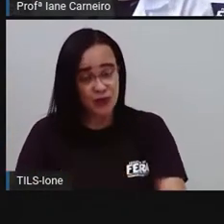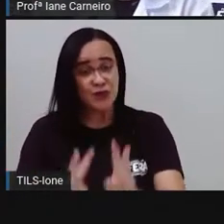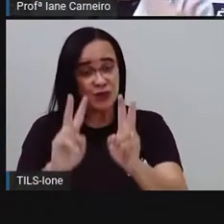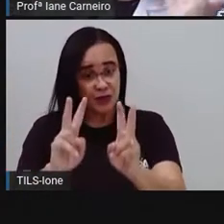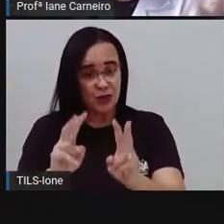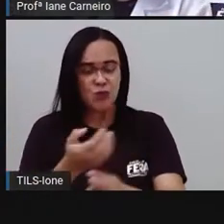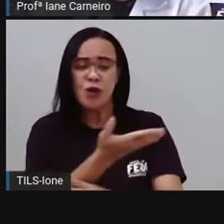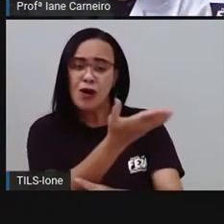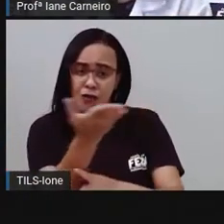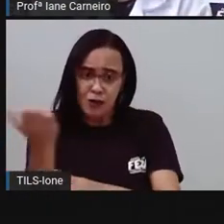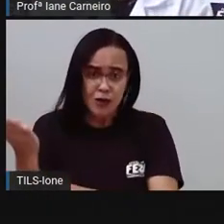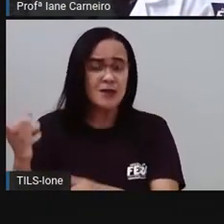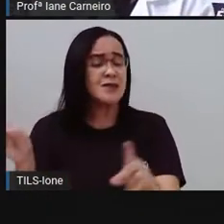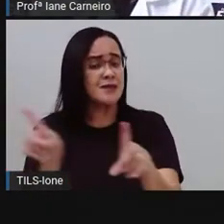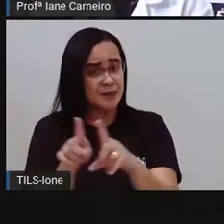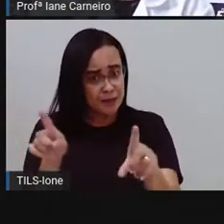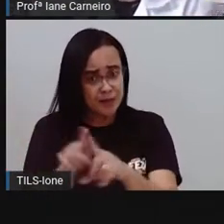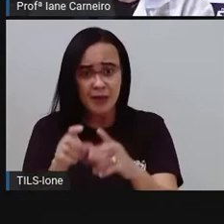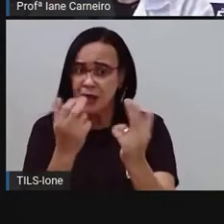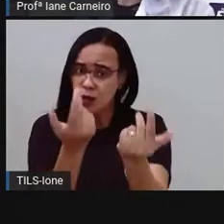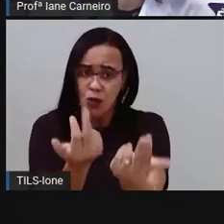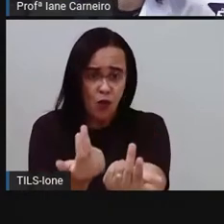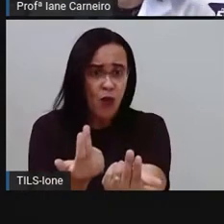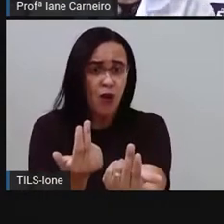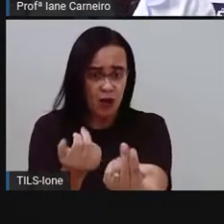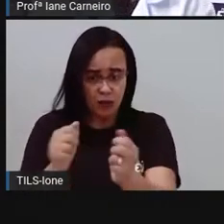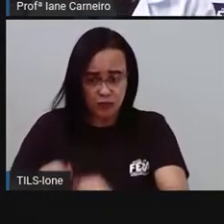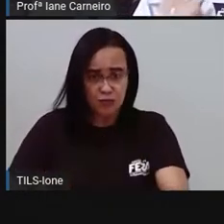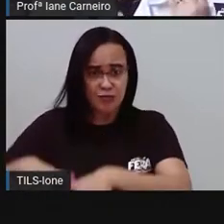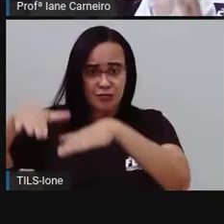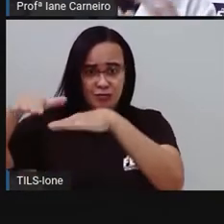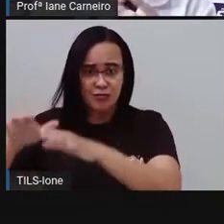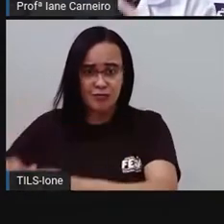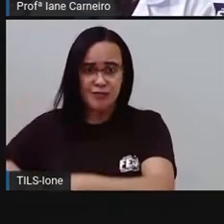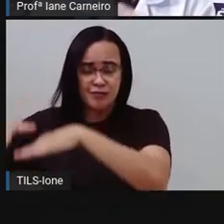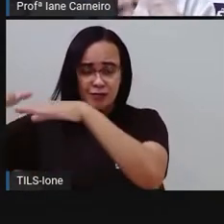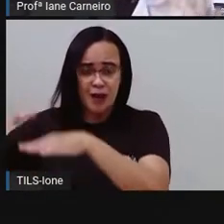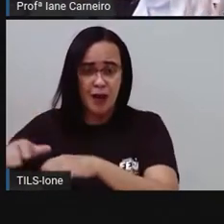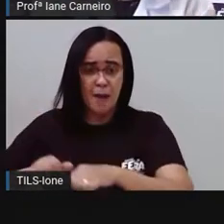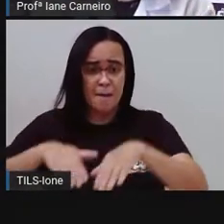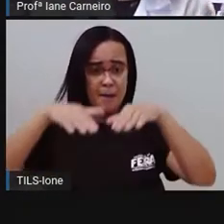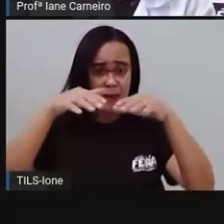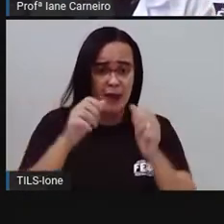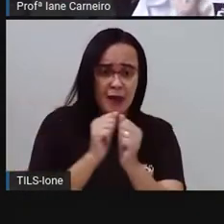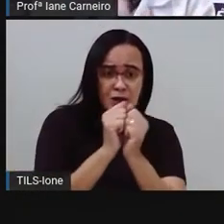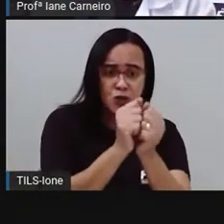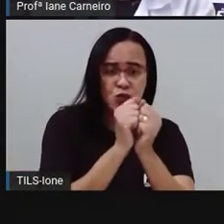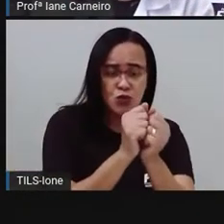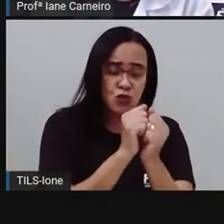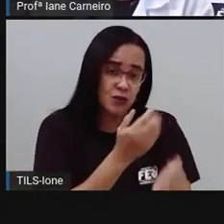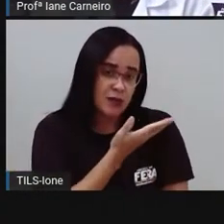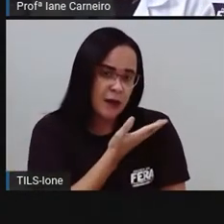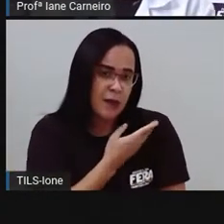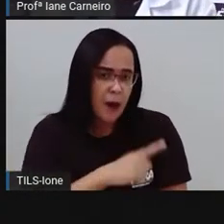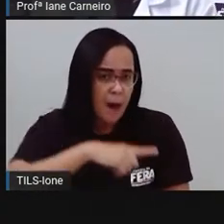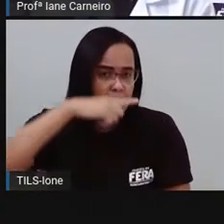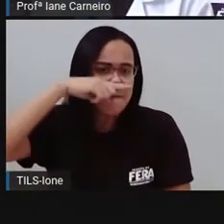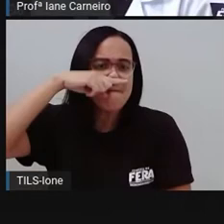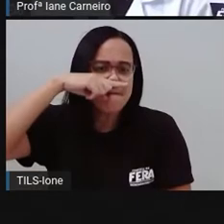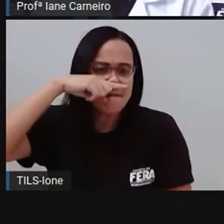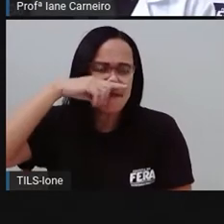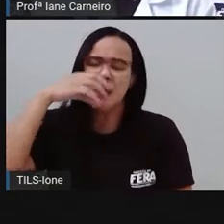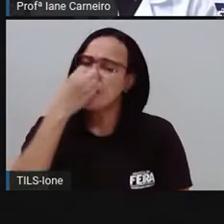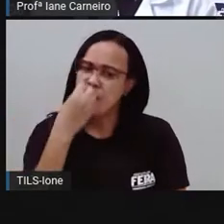amizades pra vida toda de vocês, né? Então, é importante a gente ter uma boa relação com os nossos vizinhos, né?